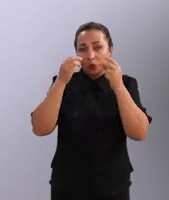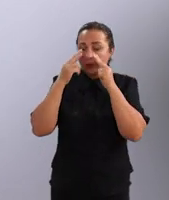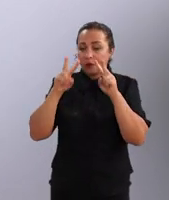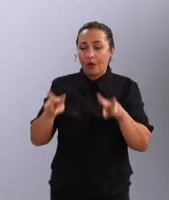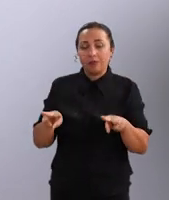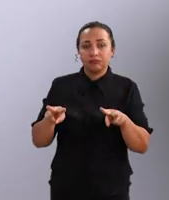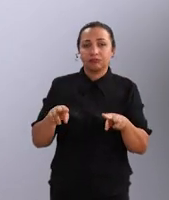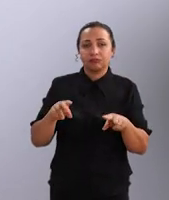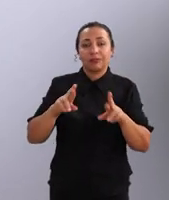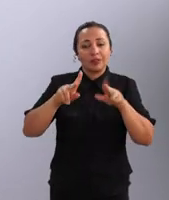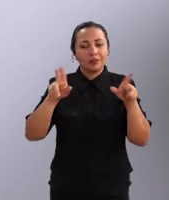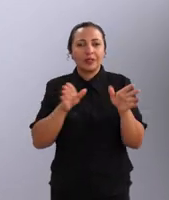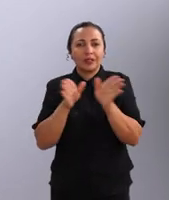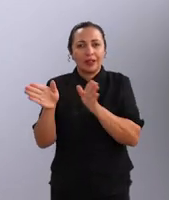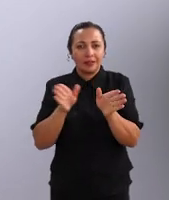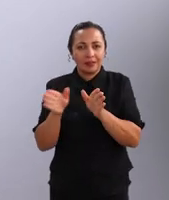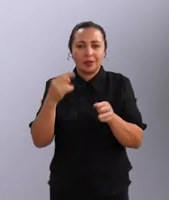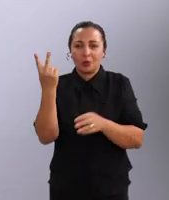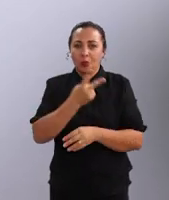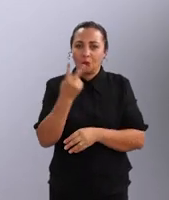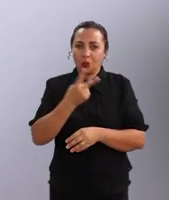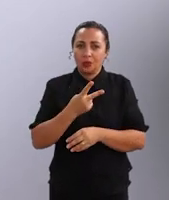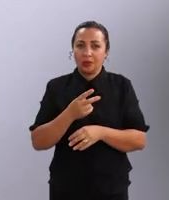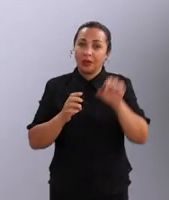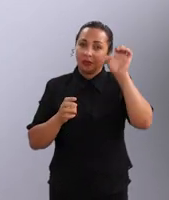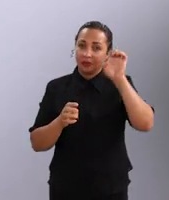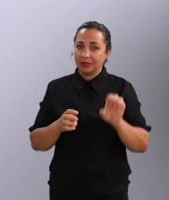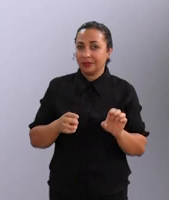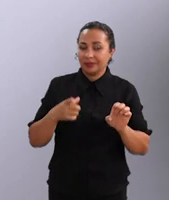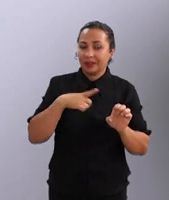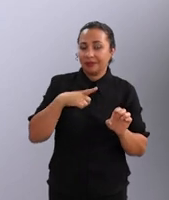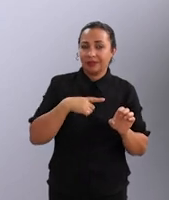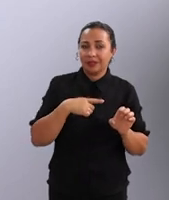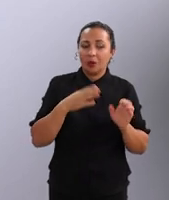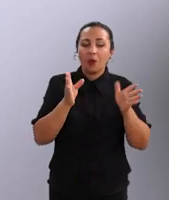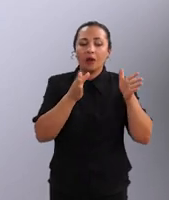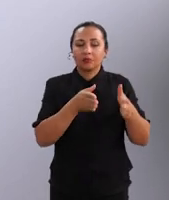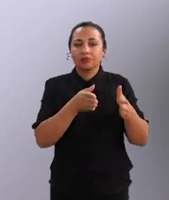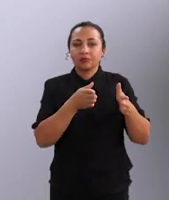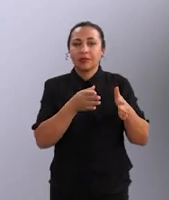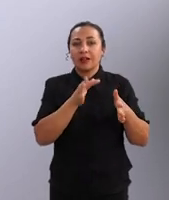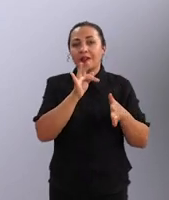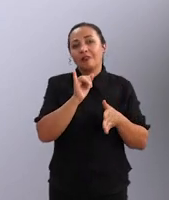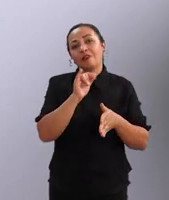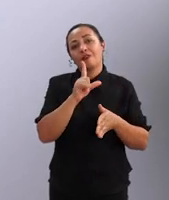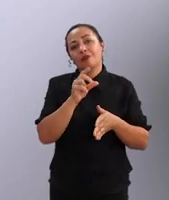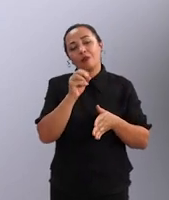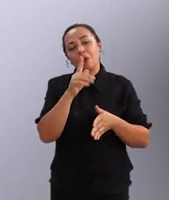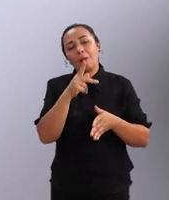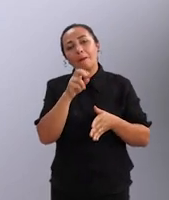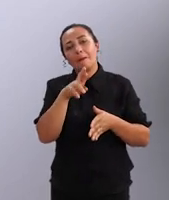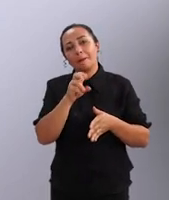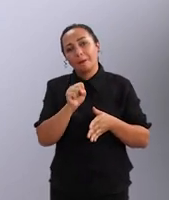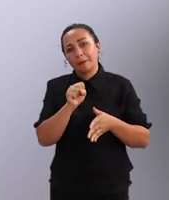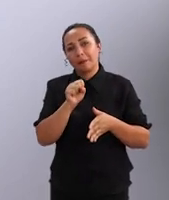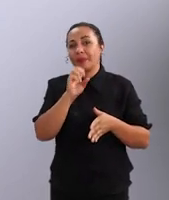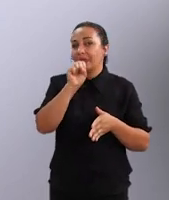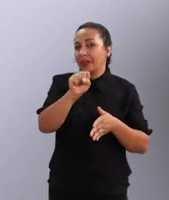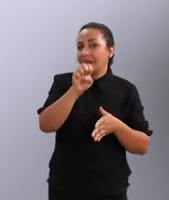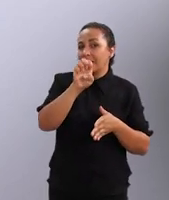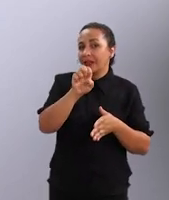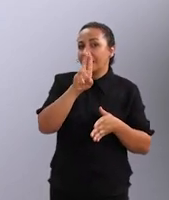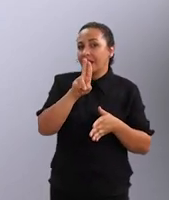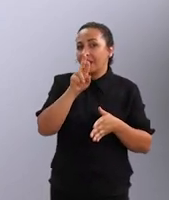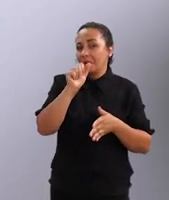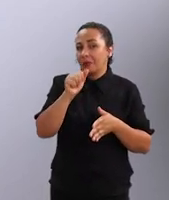entre as duas espécies. Aqui à minha esquerda, nós temos o filopezo selmo, que está distribuído no estado de Alagoas.